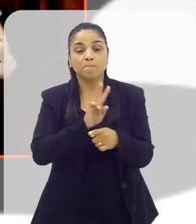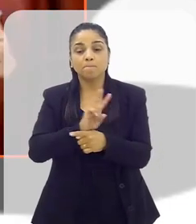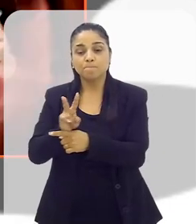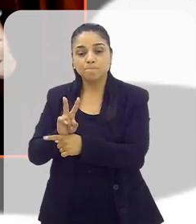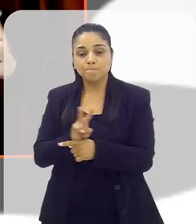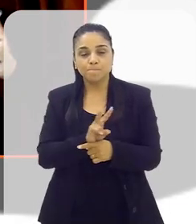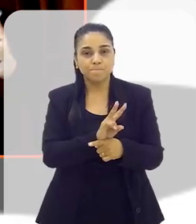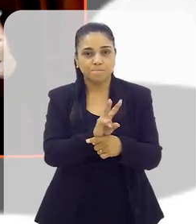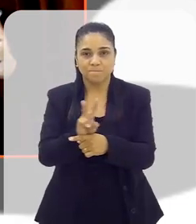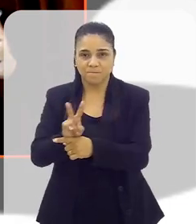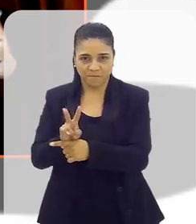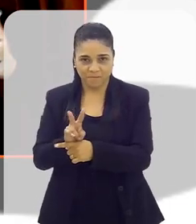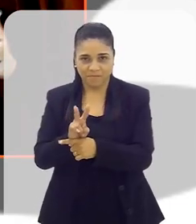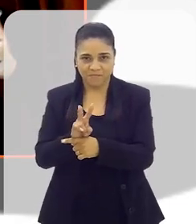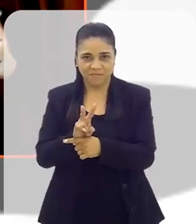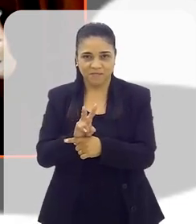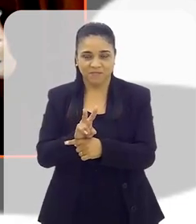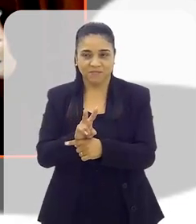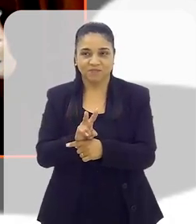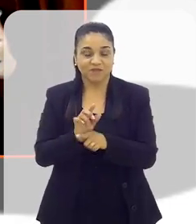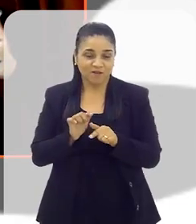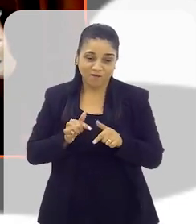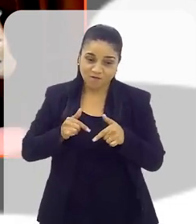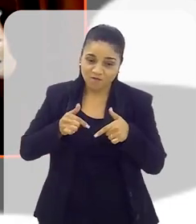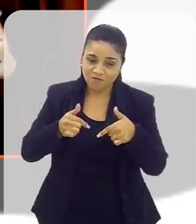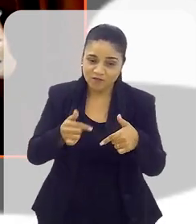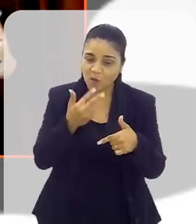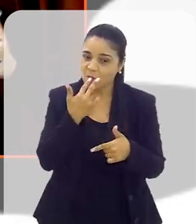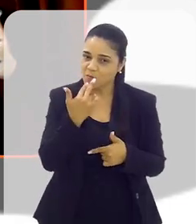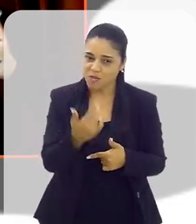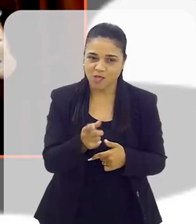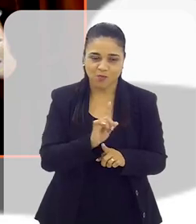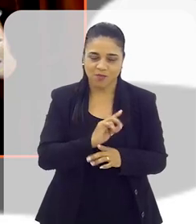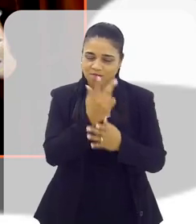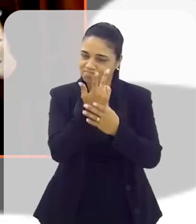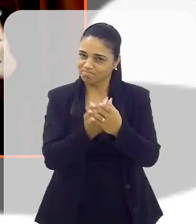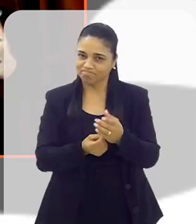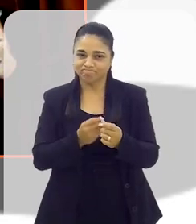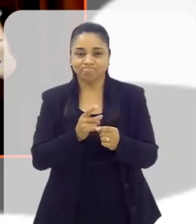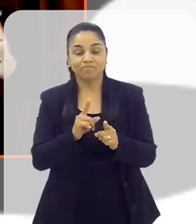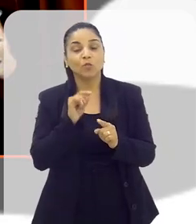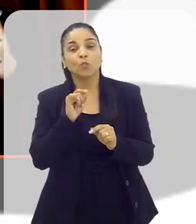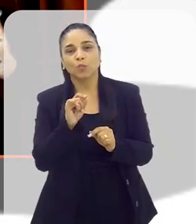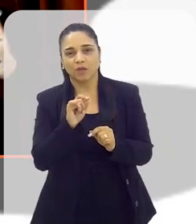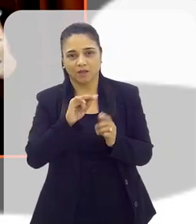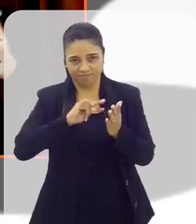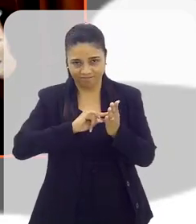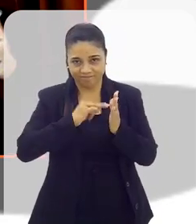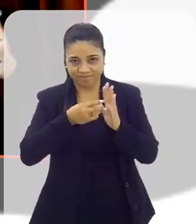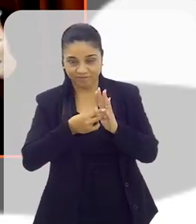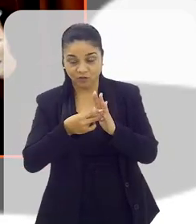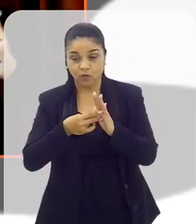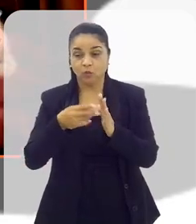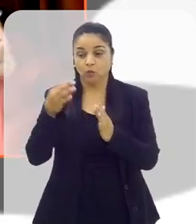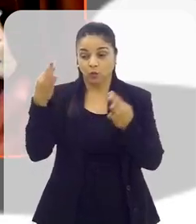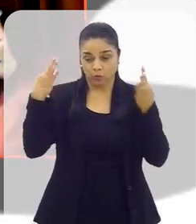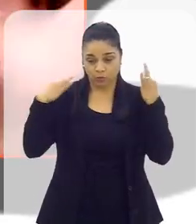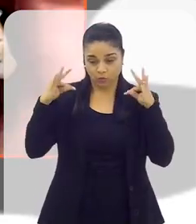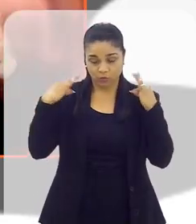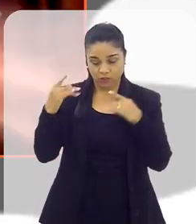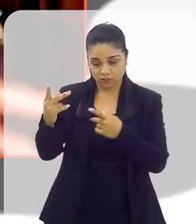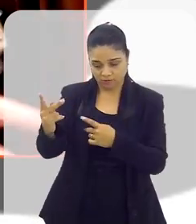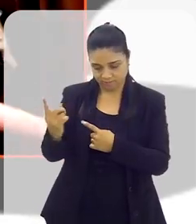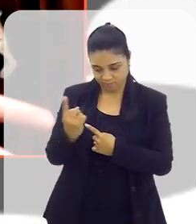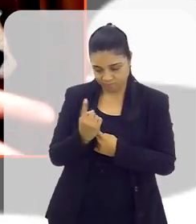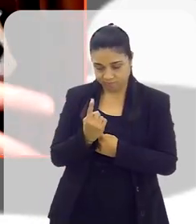policiamento ostensivo. Mas não na função precípua que eles deveriam ter. Porque a função precípua, Cláudio, seria o seguinte, o turista